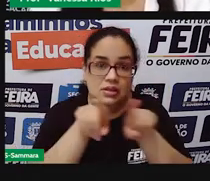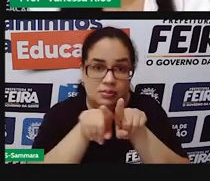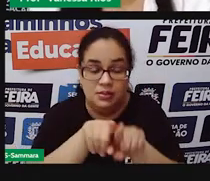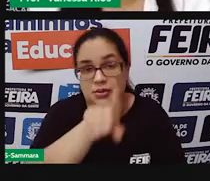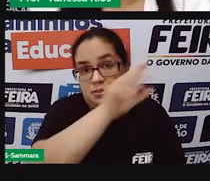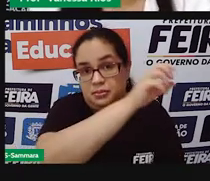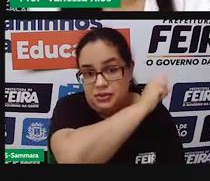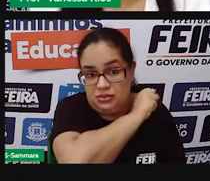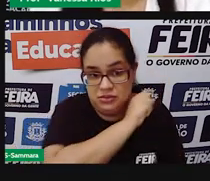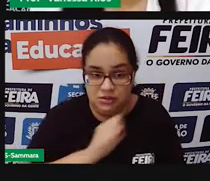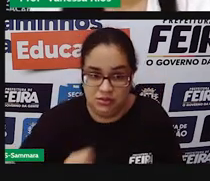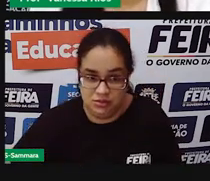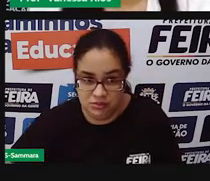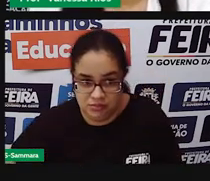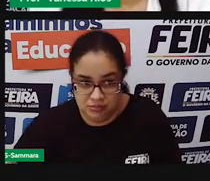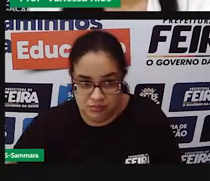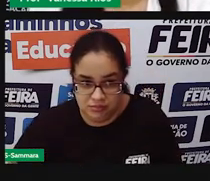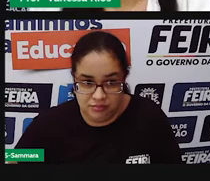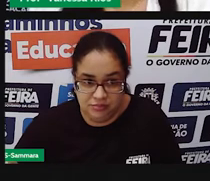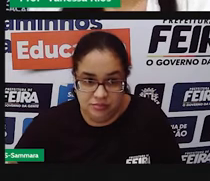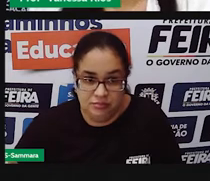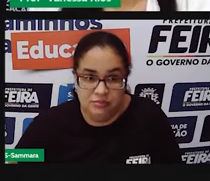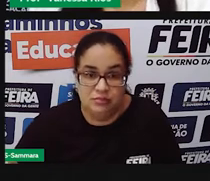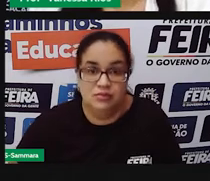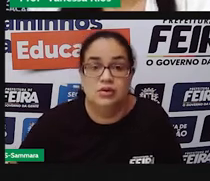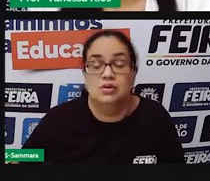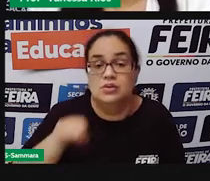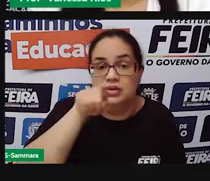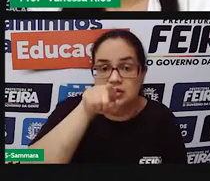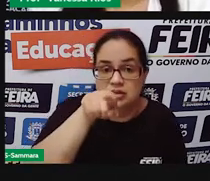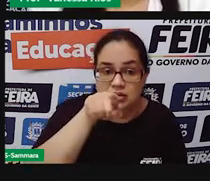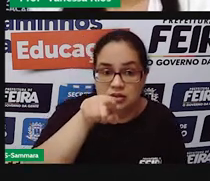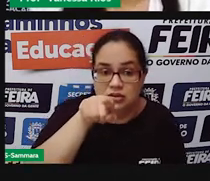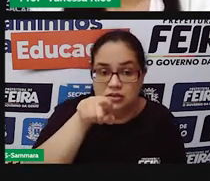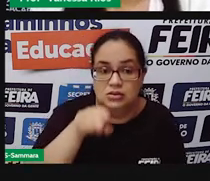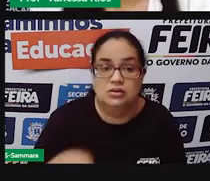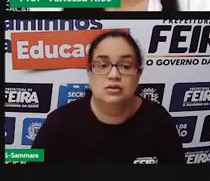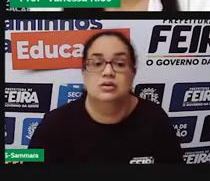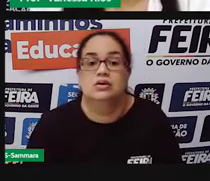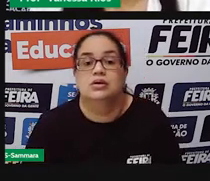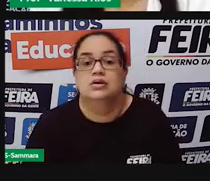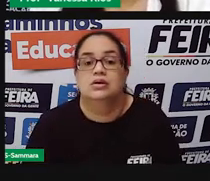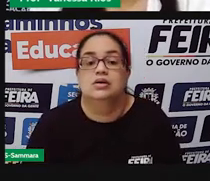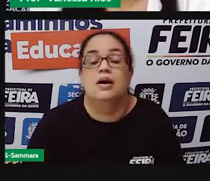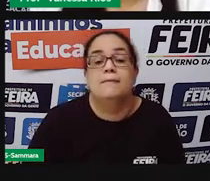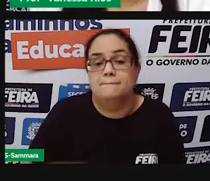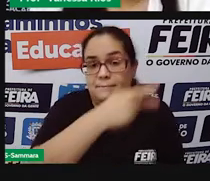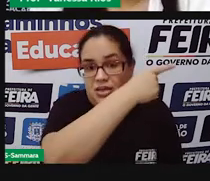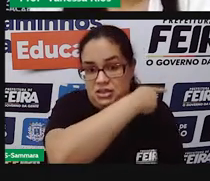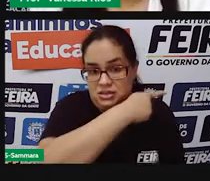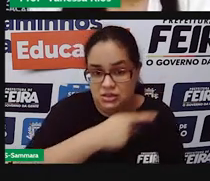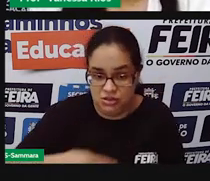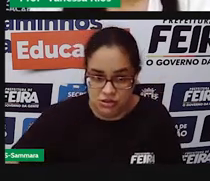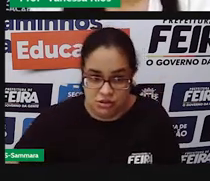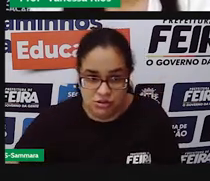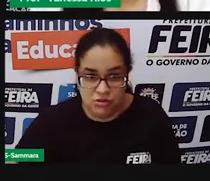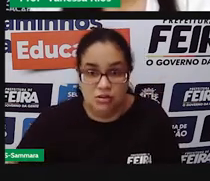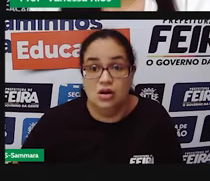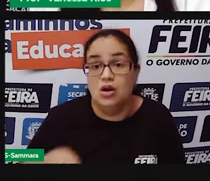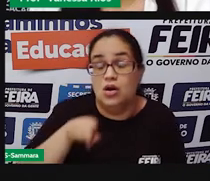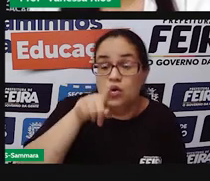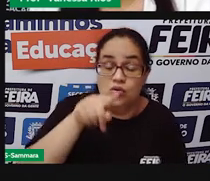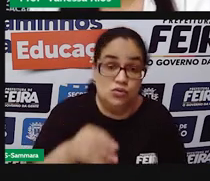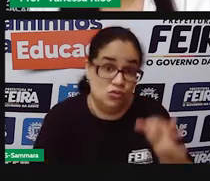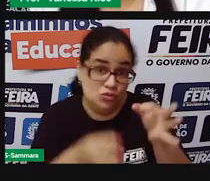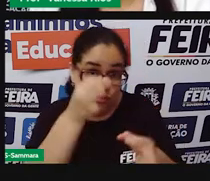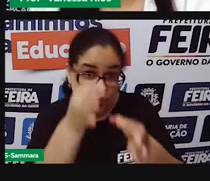senadores. O executivo é representado aí pelo presidente e o poder